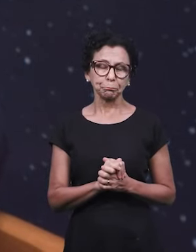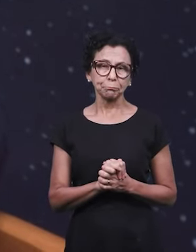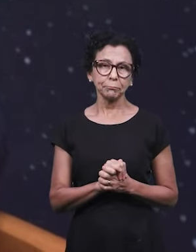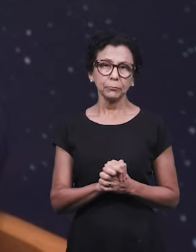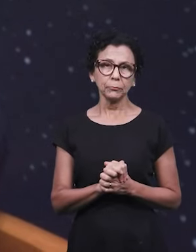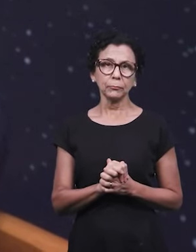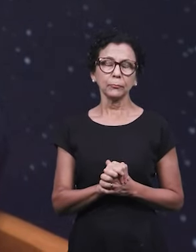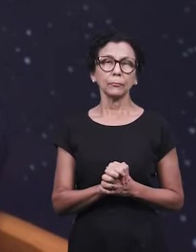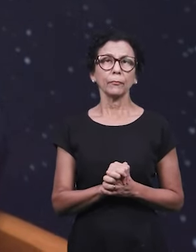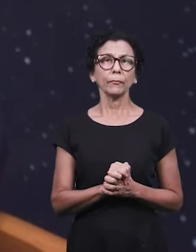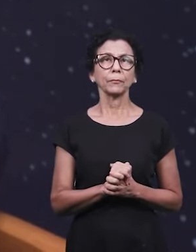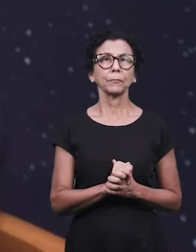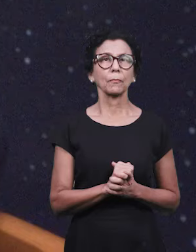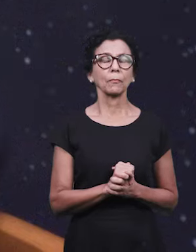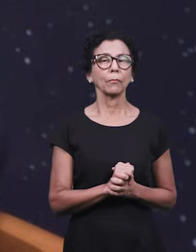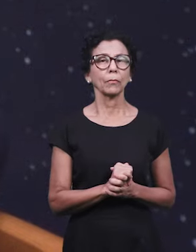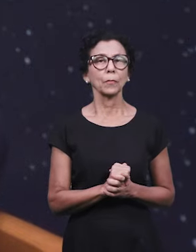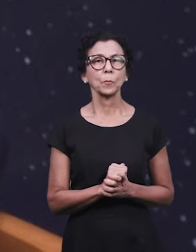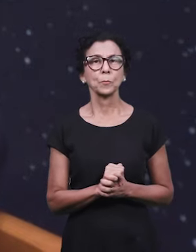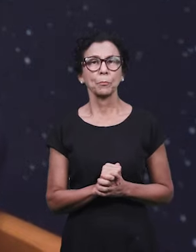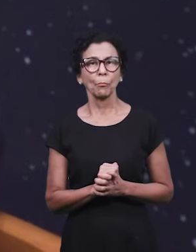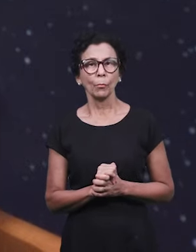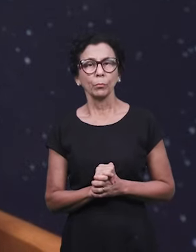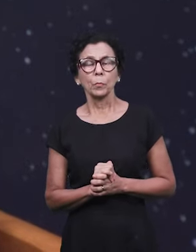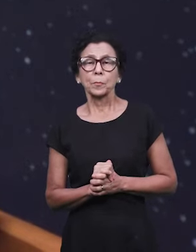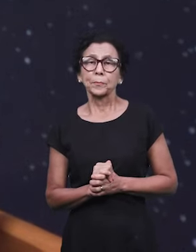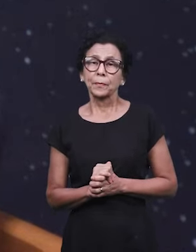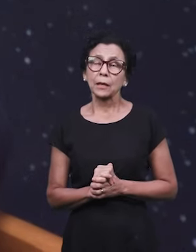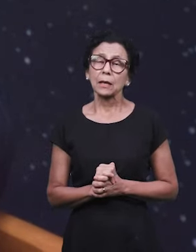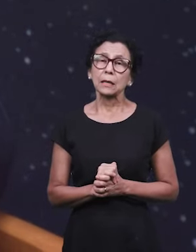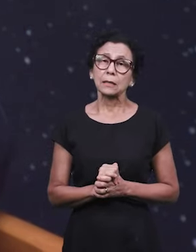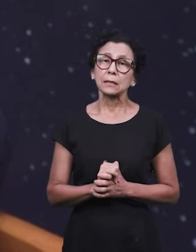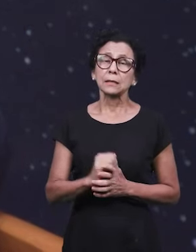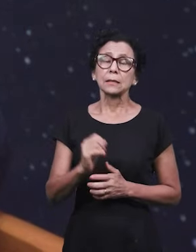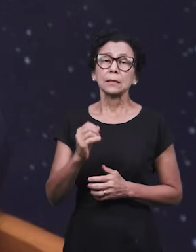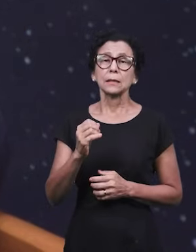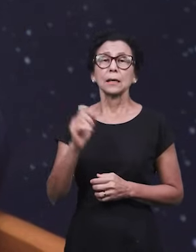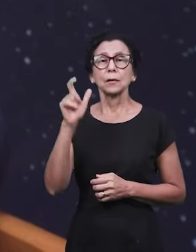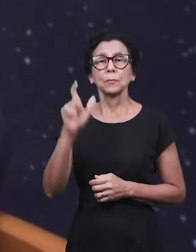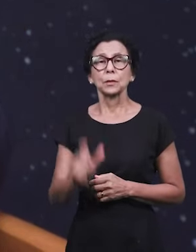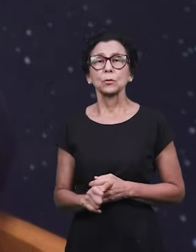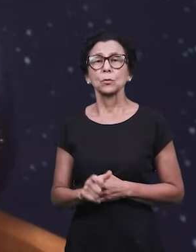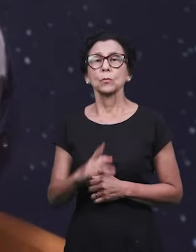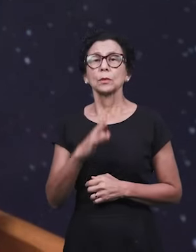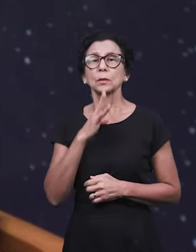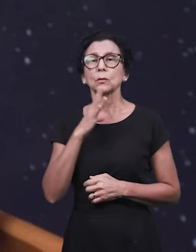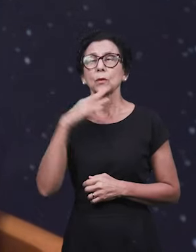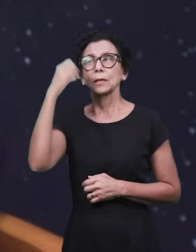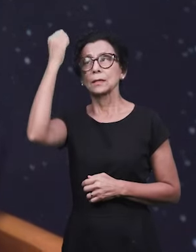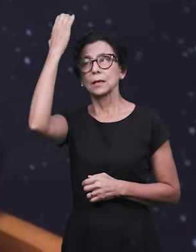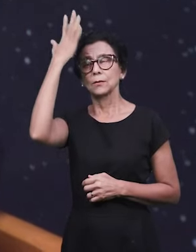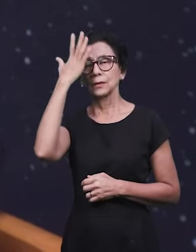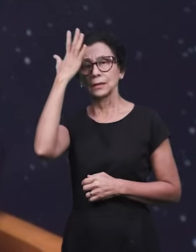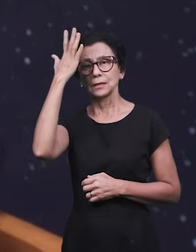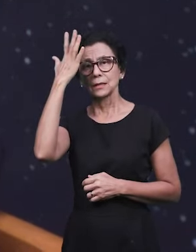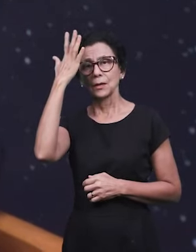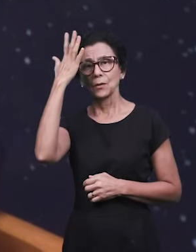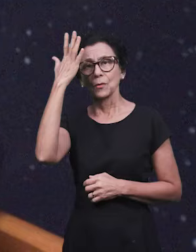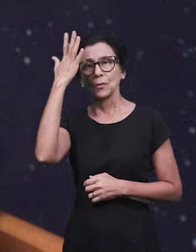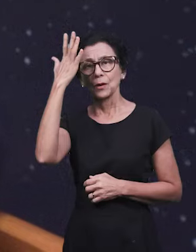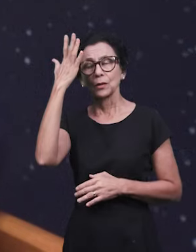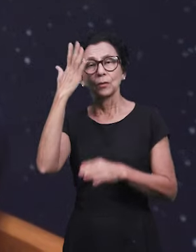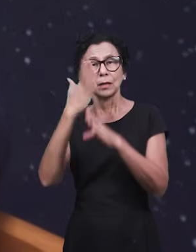se é algo que, na verdade, para quem está na revelação, é preciso, então, aqueles que se apropriam disso são bem-aventurados.